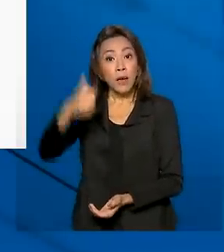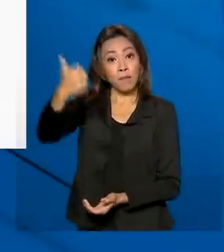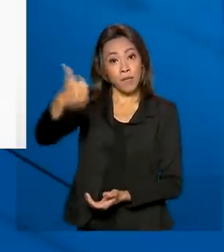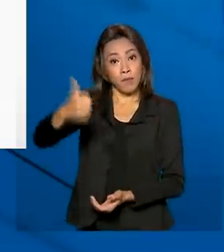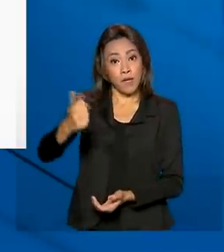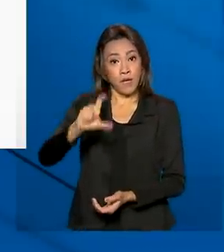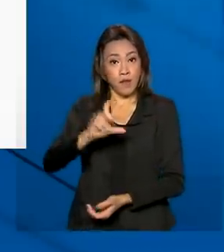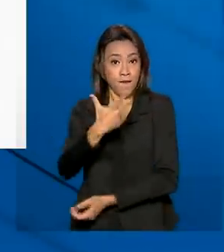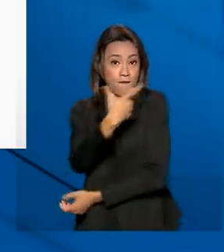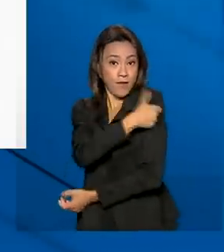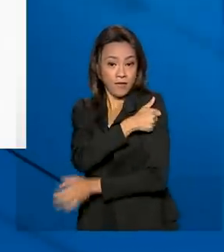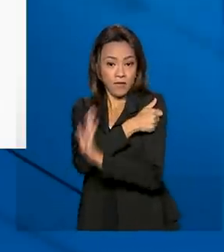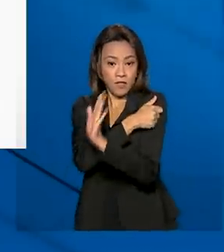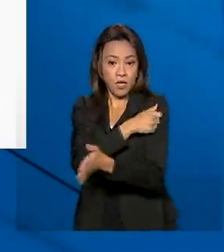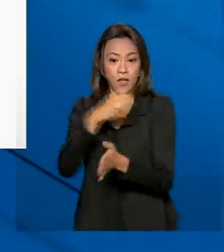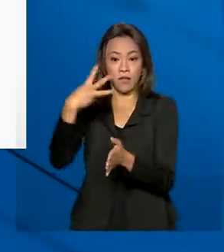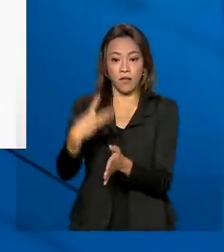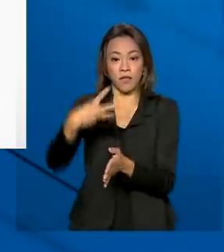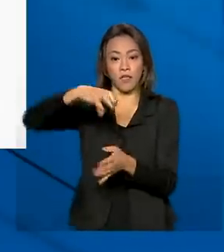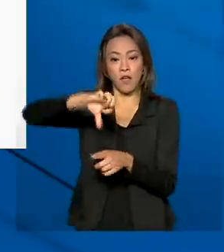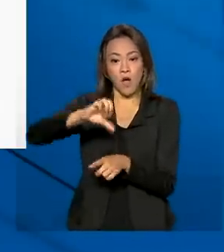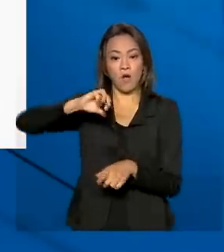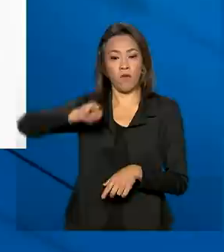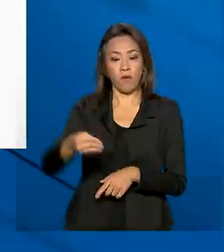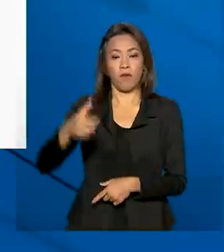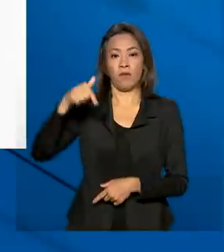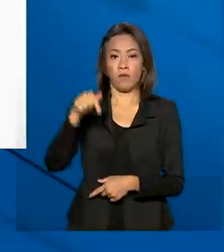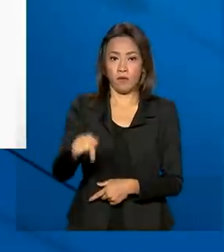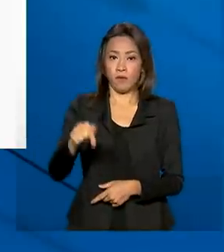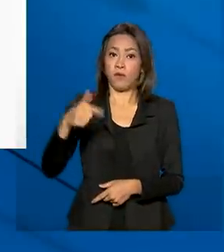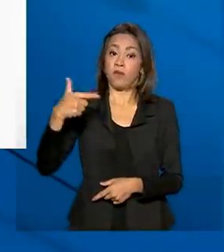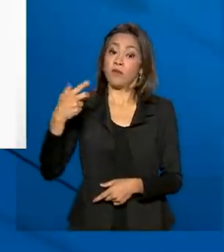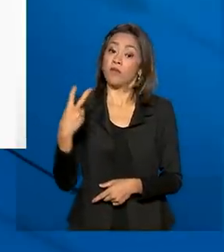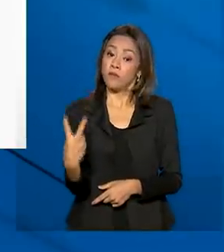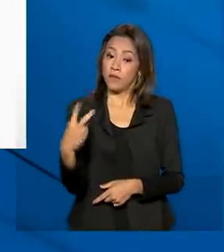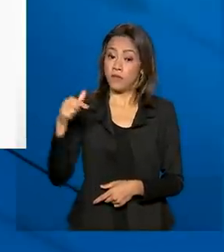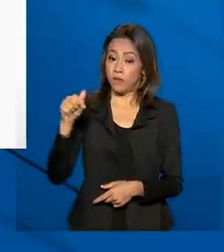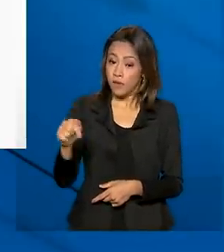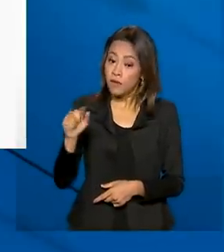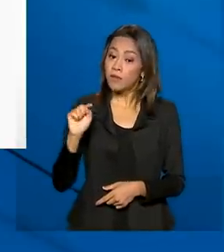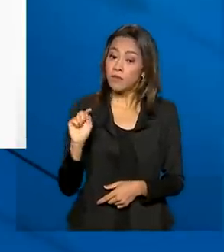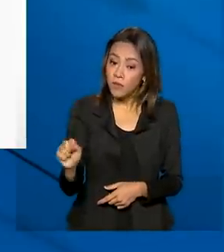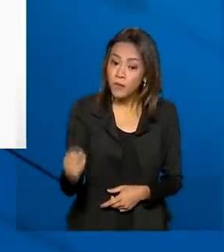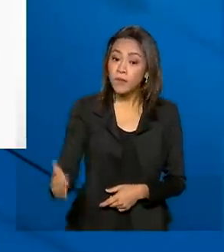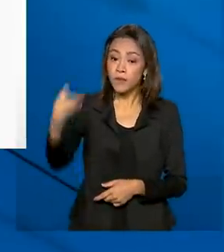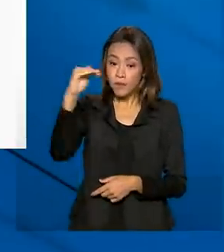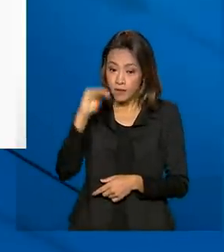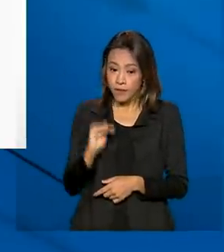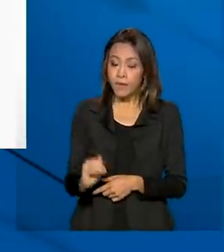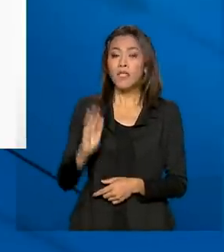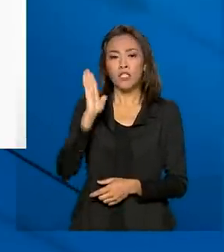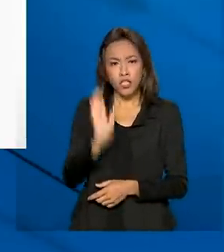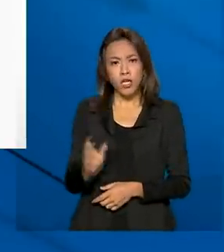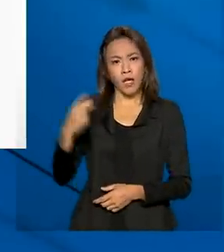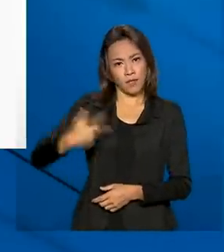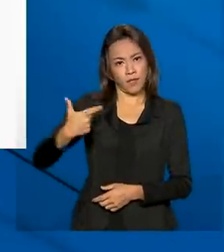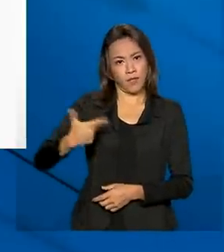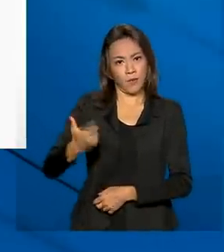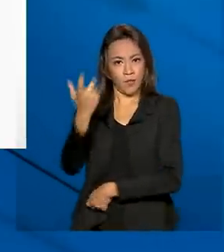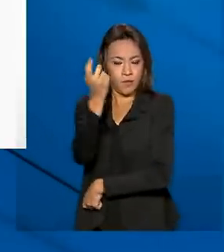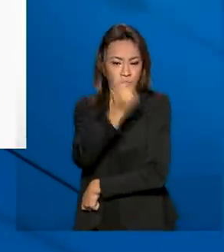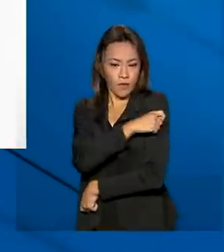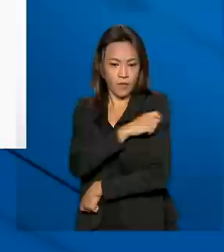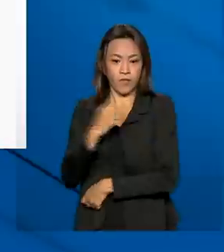primeira dose somam 39 milhões, 727 mil. E as que tomaram a segunda dose,